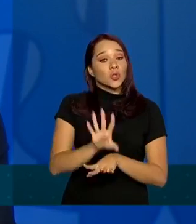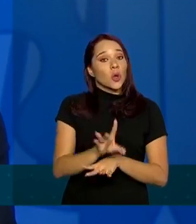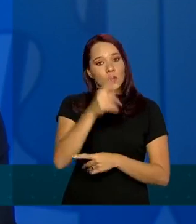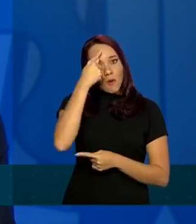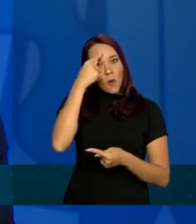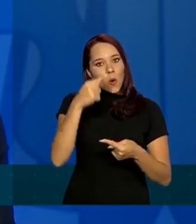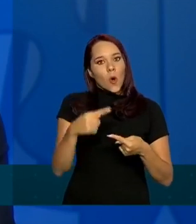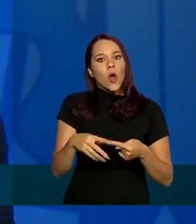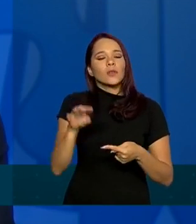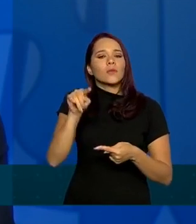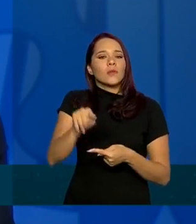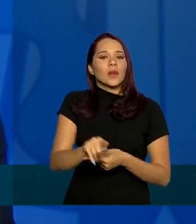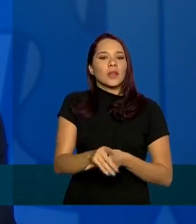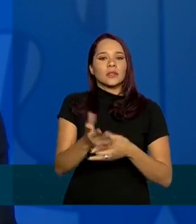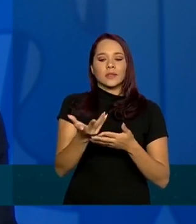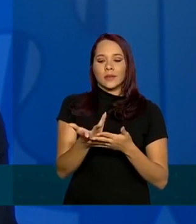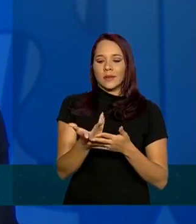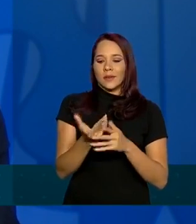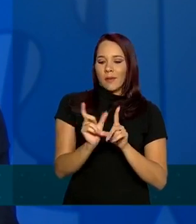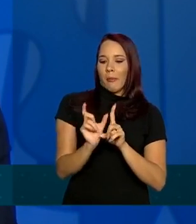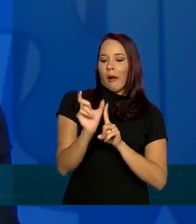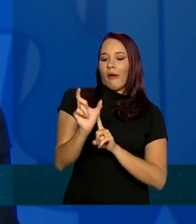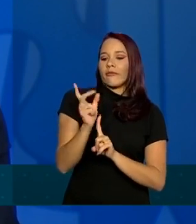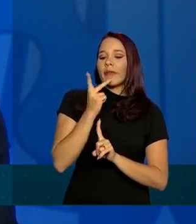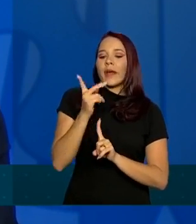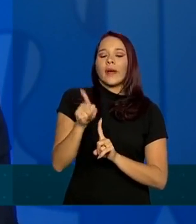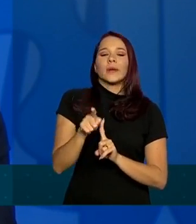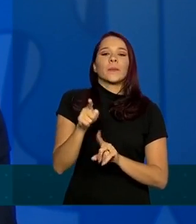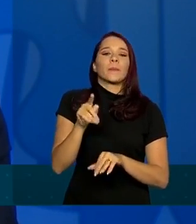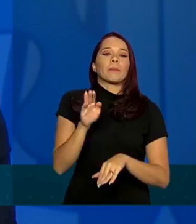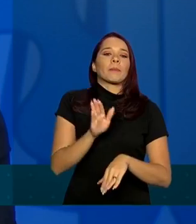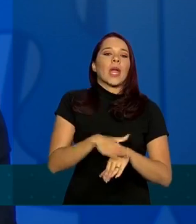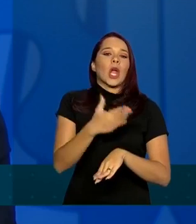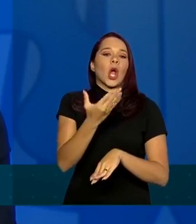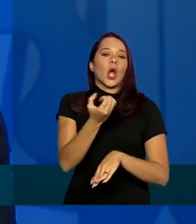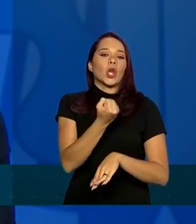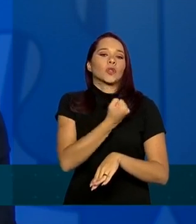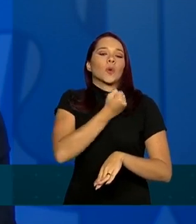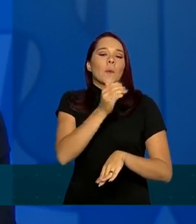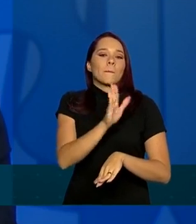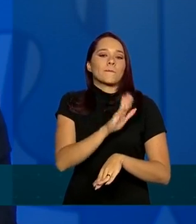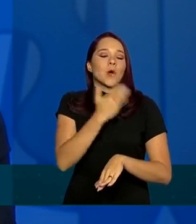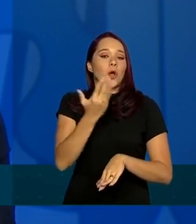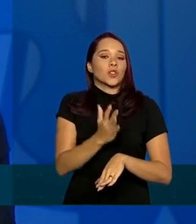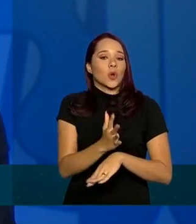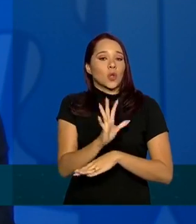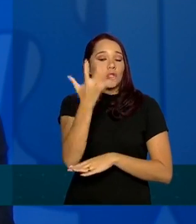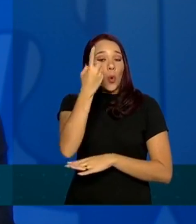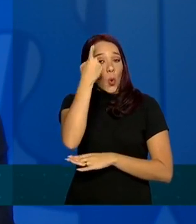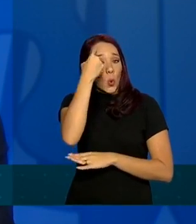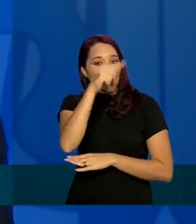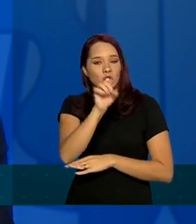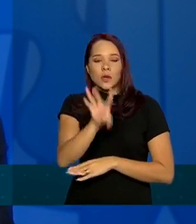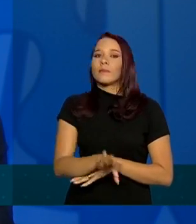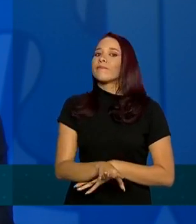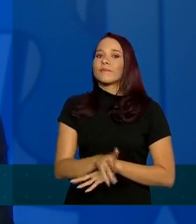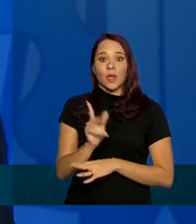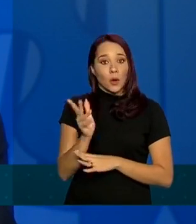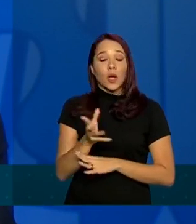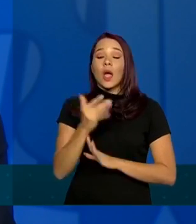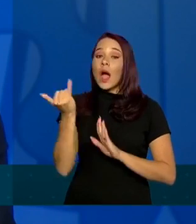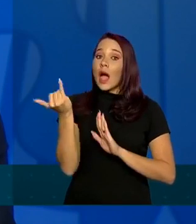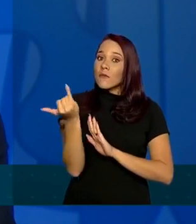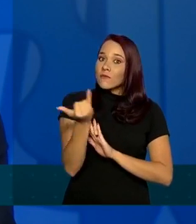concordo com essas colocações de que são óbitos que ocorreram num único dia não são registros de